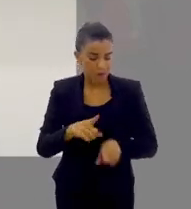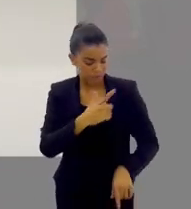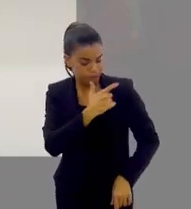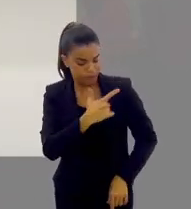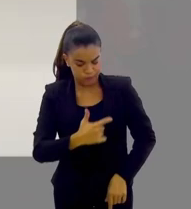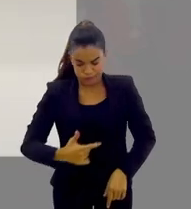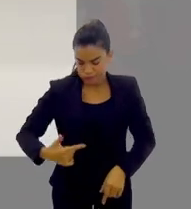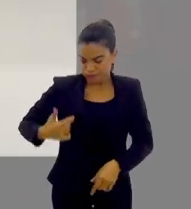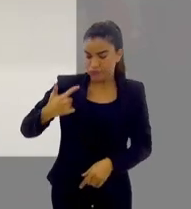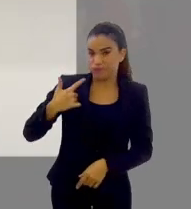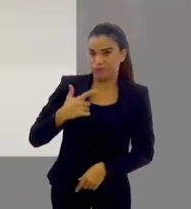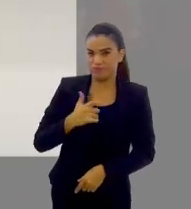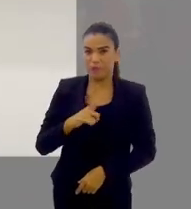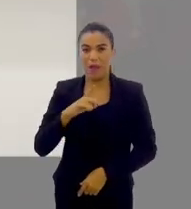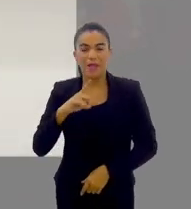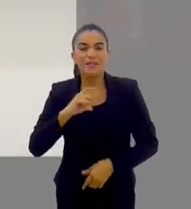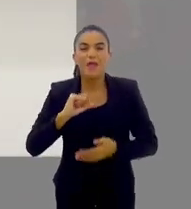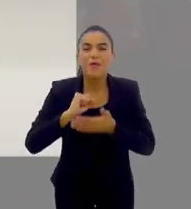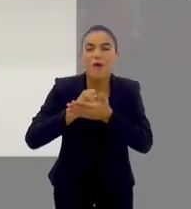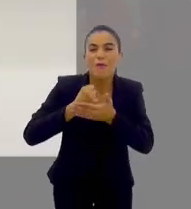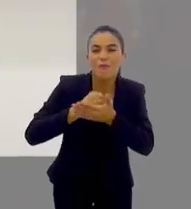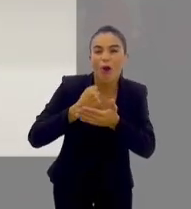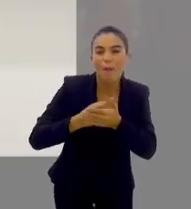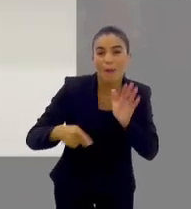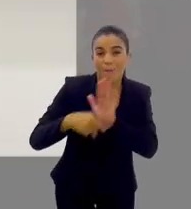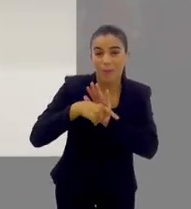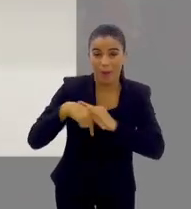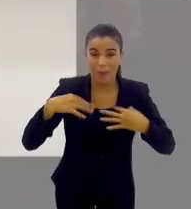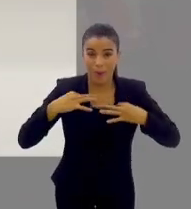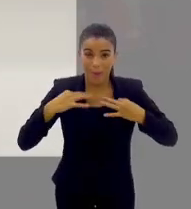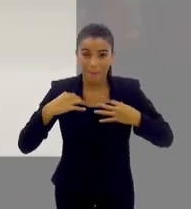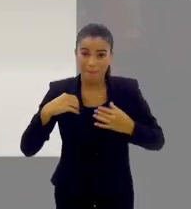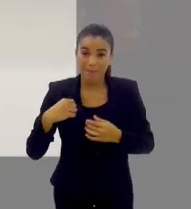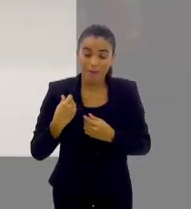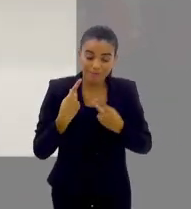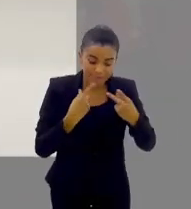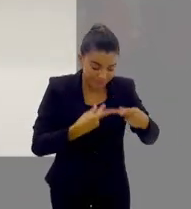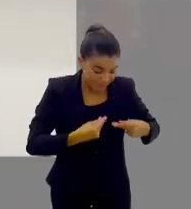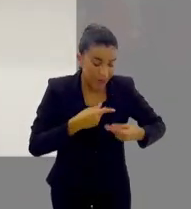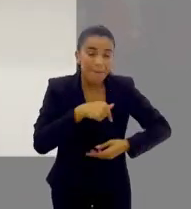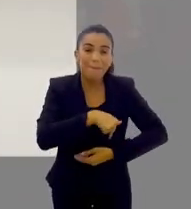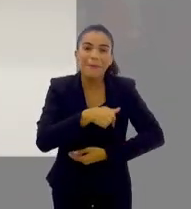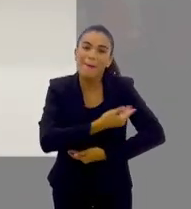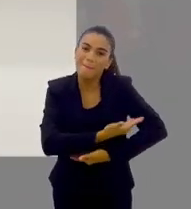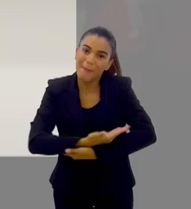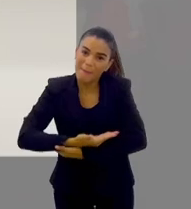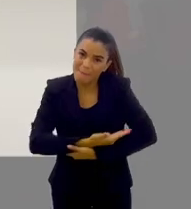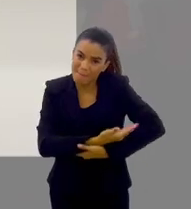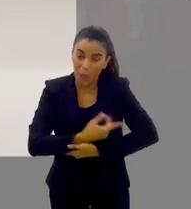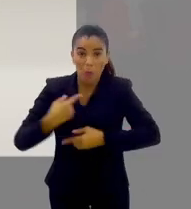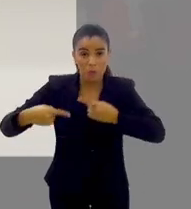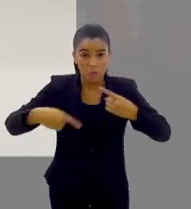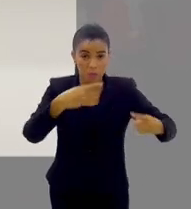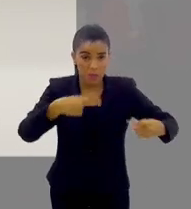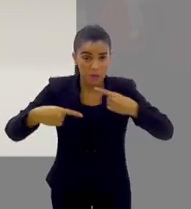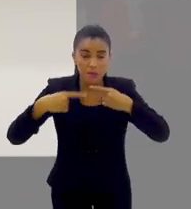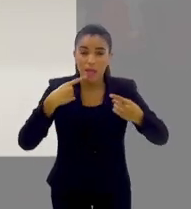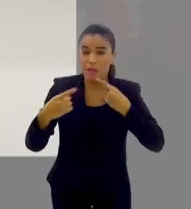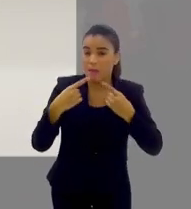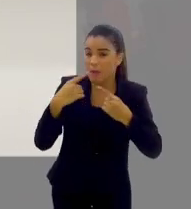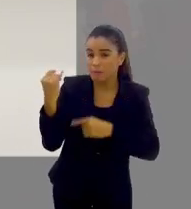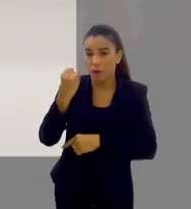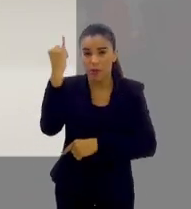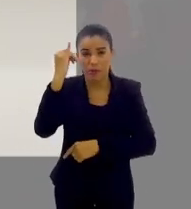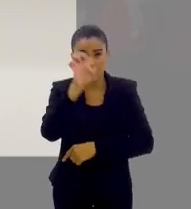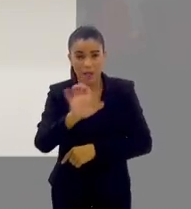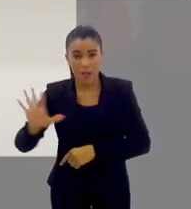repelente na roupa, né, inclusive tem umas formulações de roupas agora para neném, né, isso aqui é uma coisa, é um debate muito interessante na Europa,